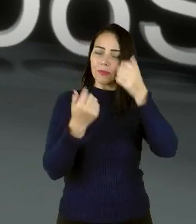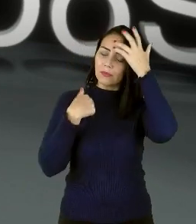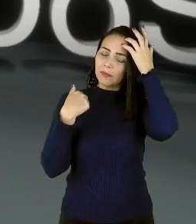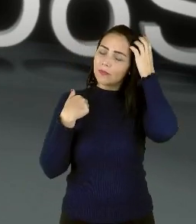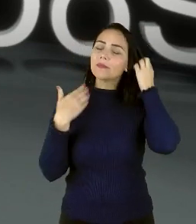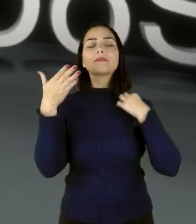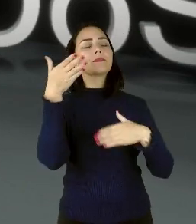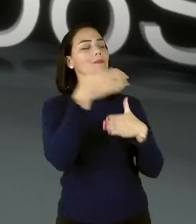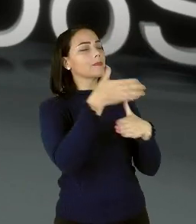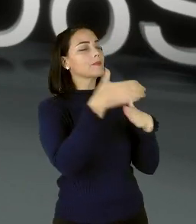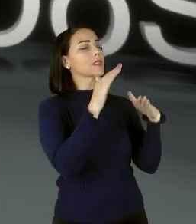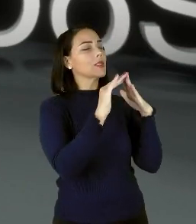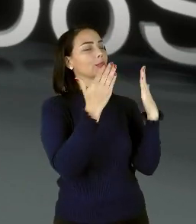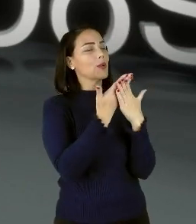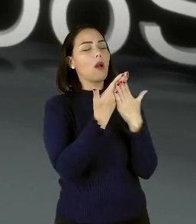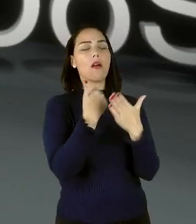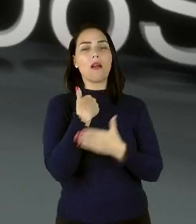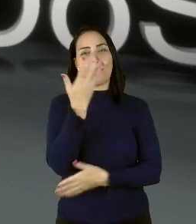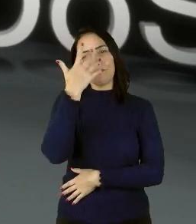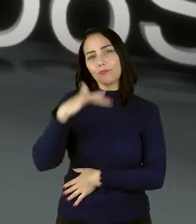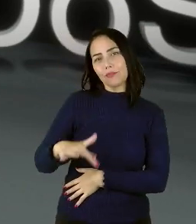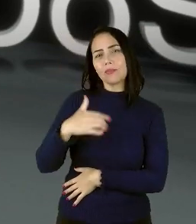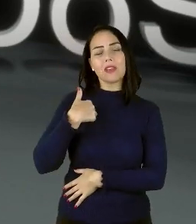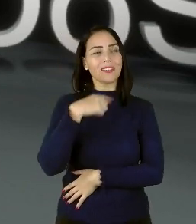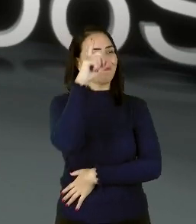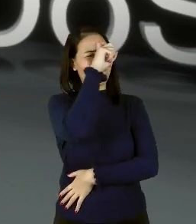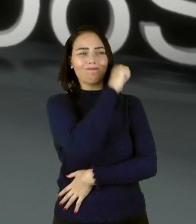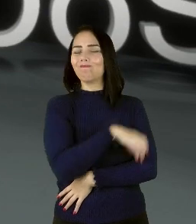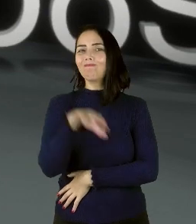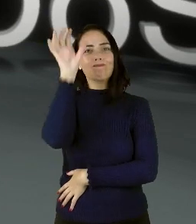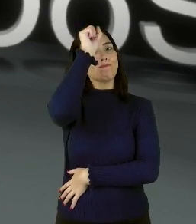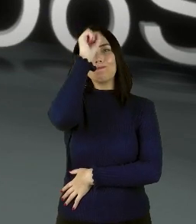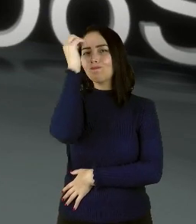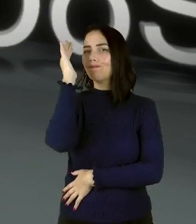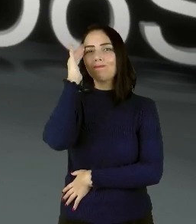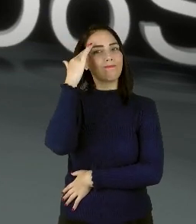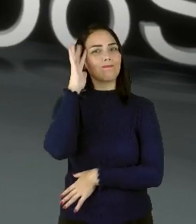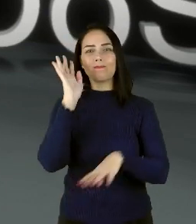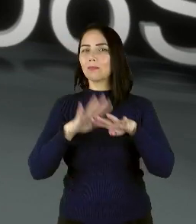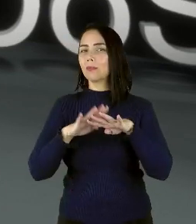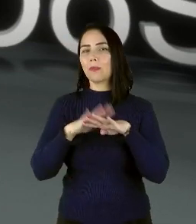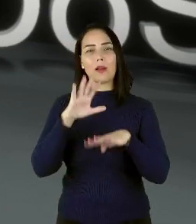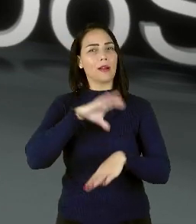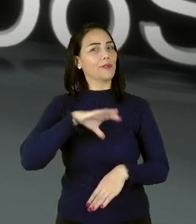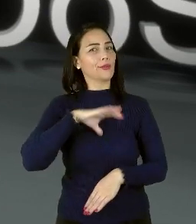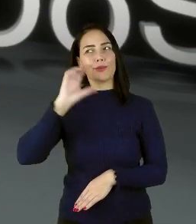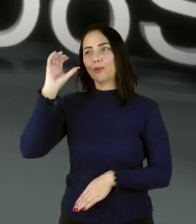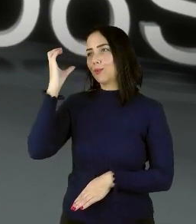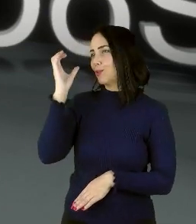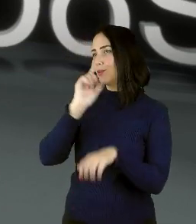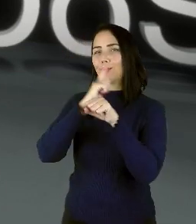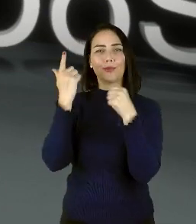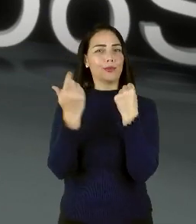que tinha muitas dificuldades de aprendizagem. Nunca conseguia entender matemática, português, ciências,